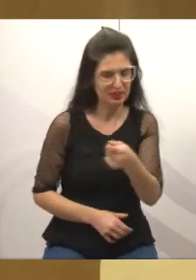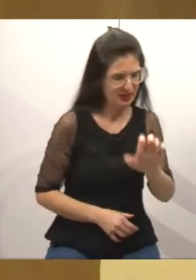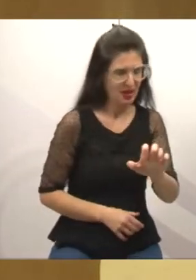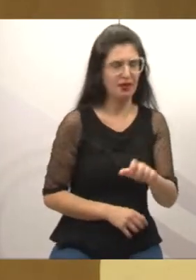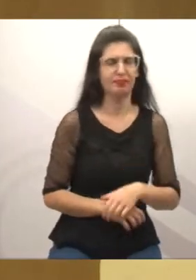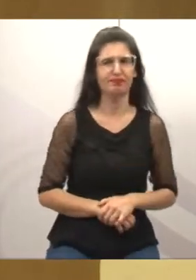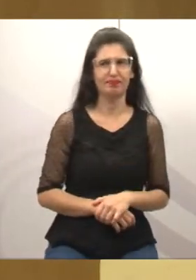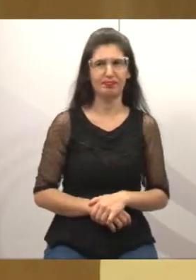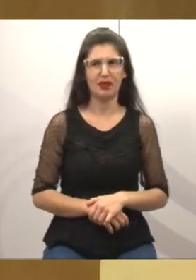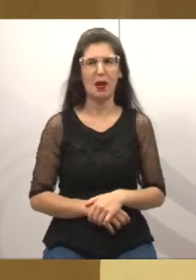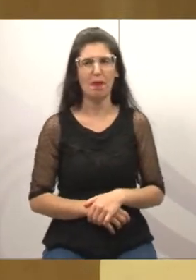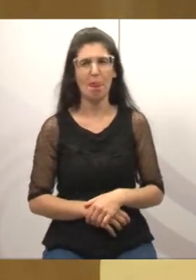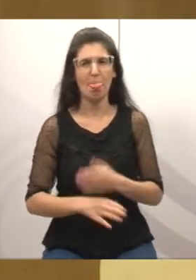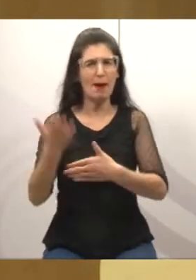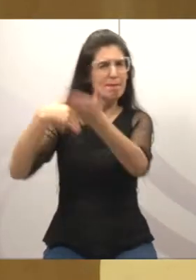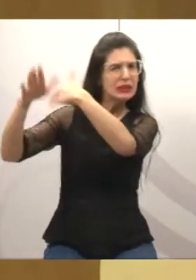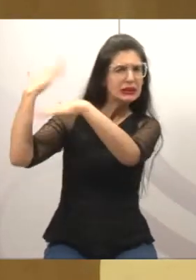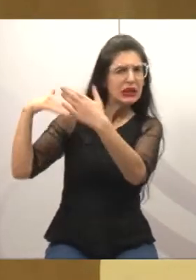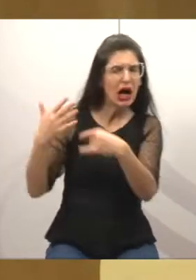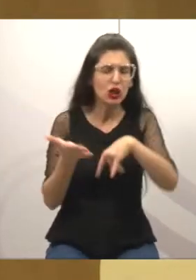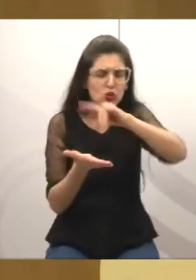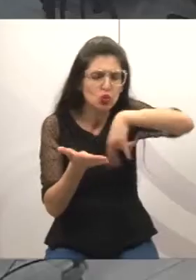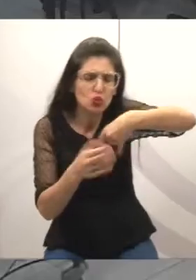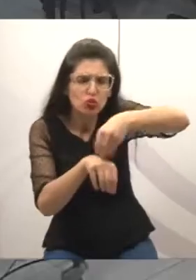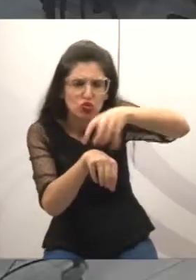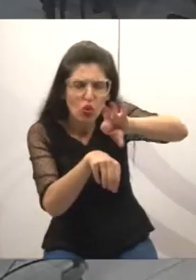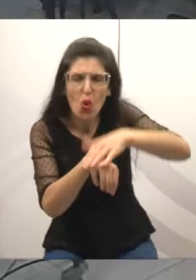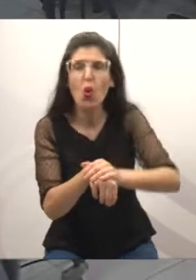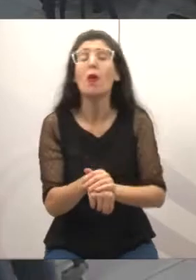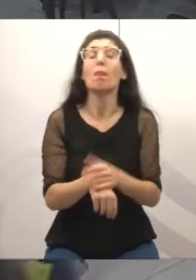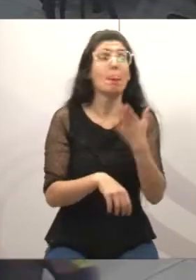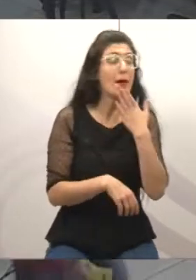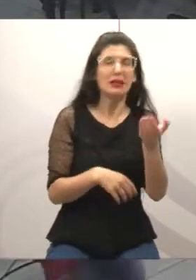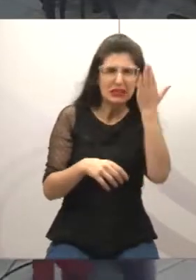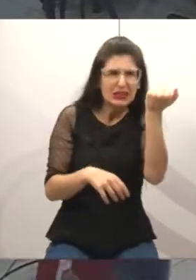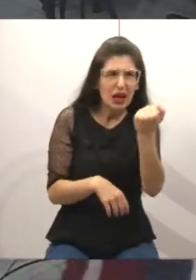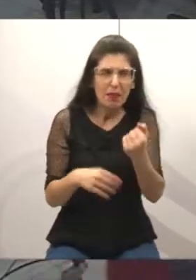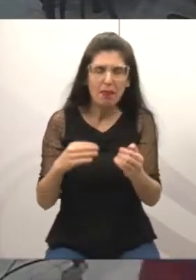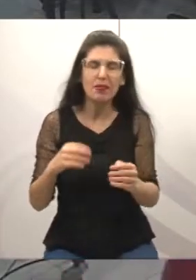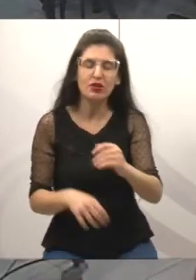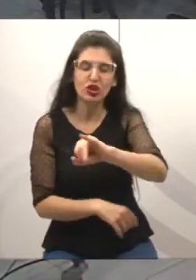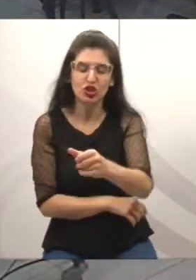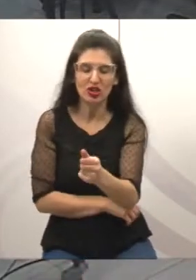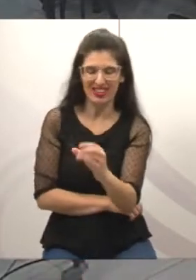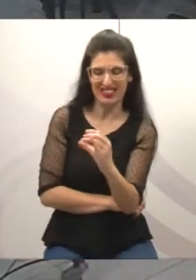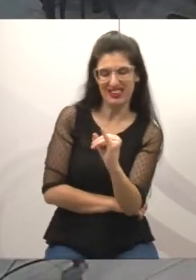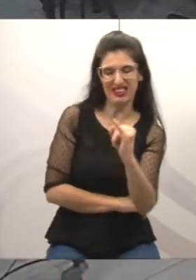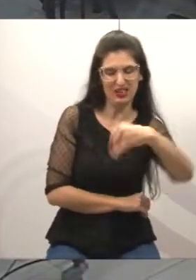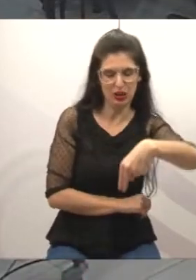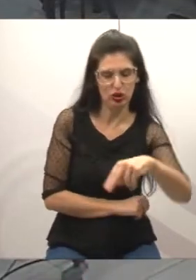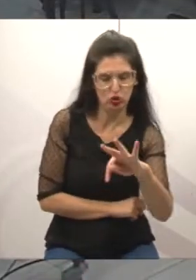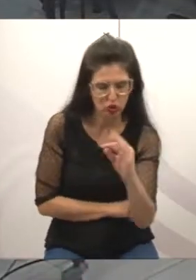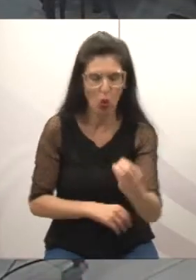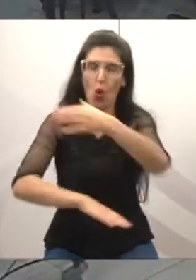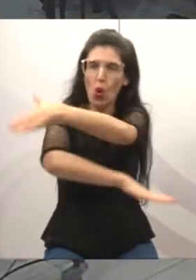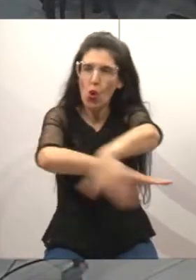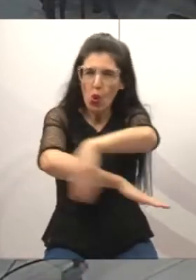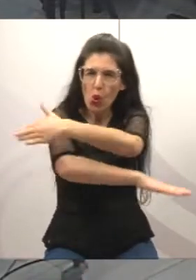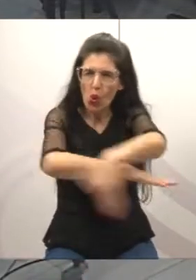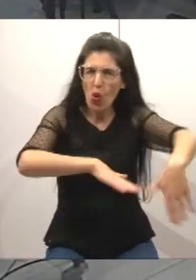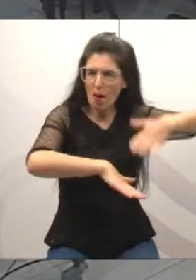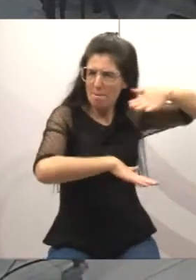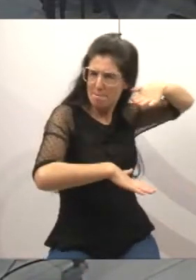pedido, vereador Valmir, ali perto do Jardim Jacinto tem a rua Projetada, que originou ali